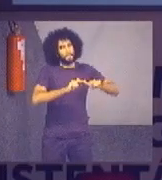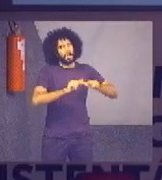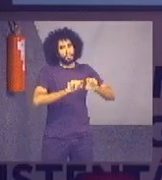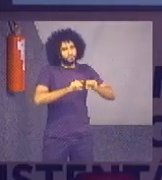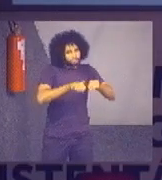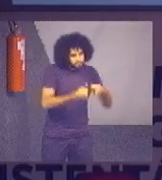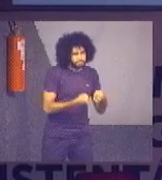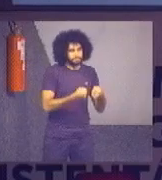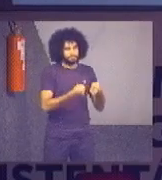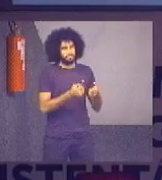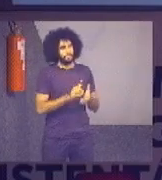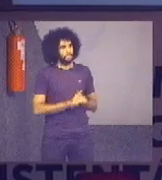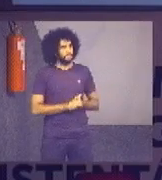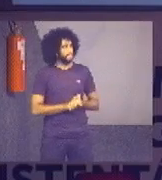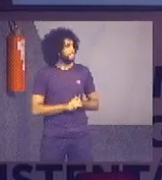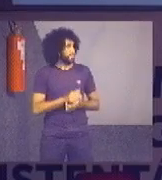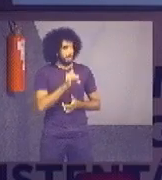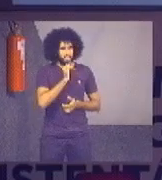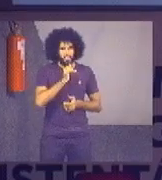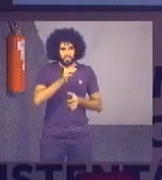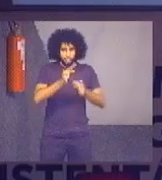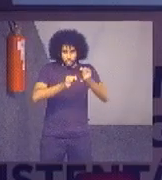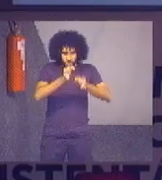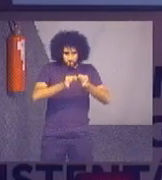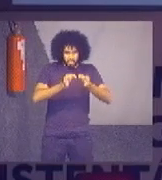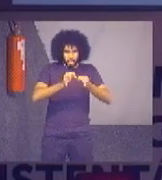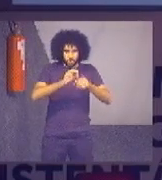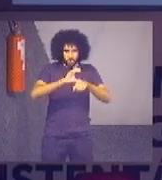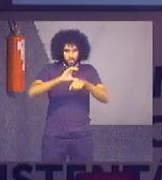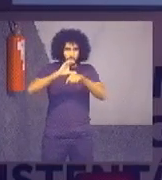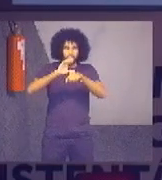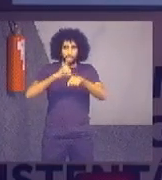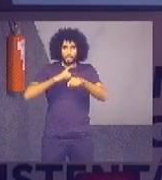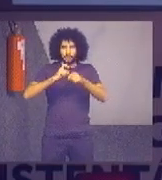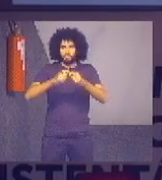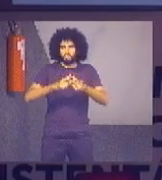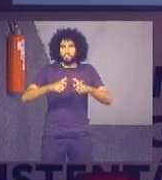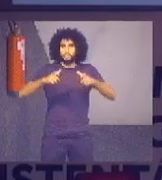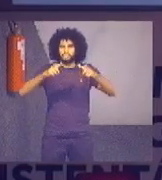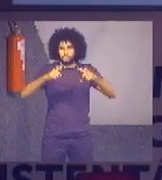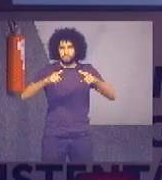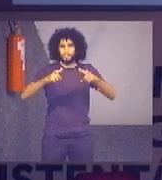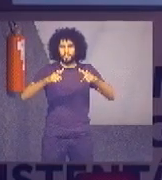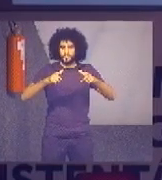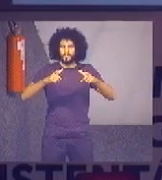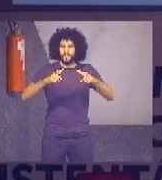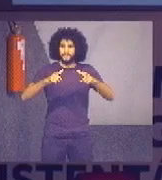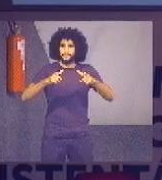por exemplo, nos tribunais superiores e nos conselhos, a gente tem um crescimento do consumo per capita.